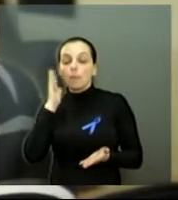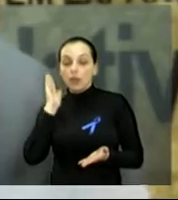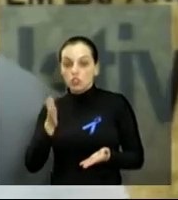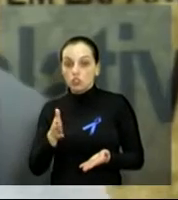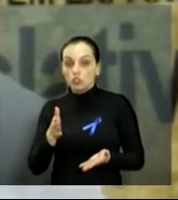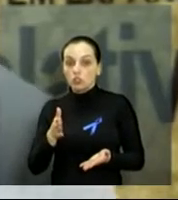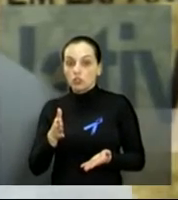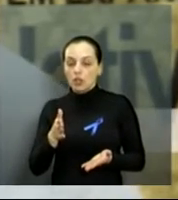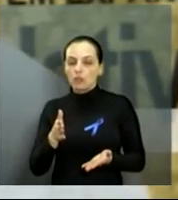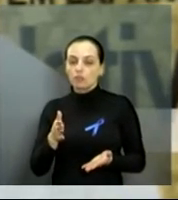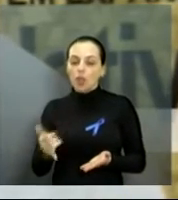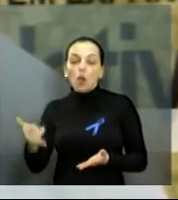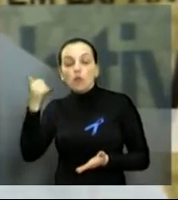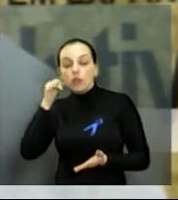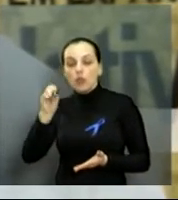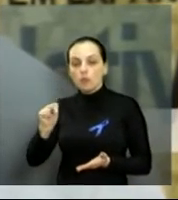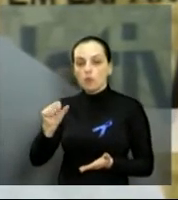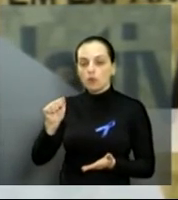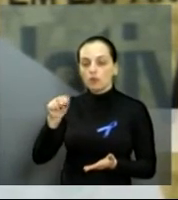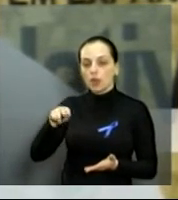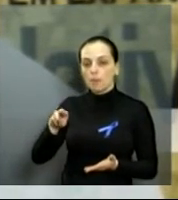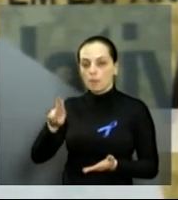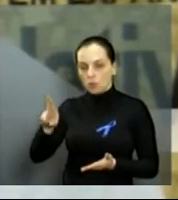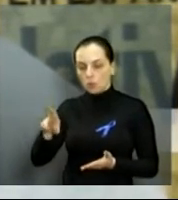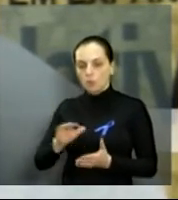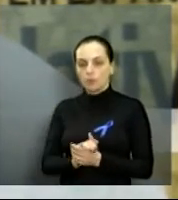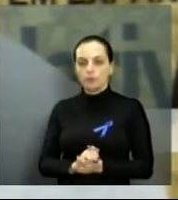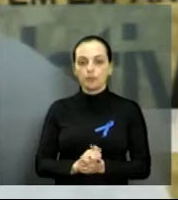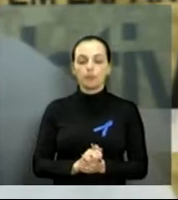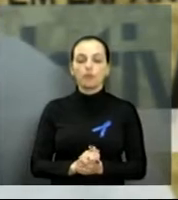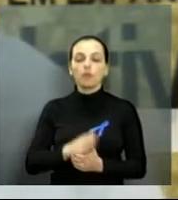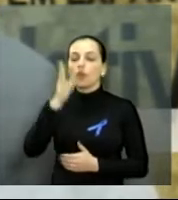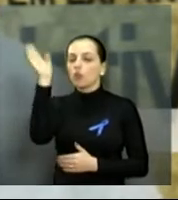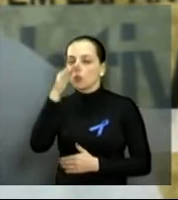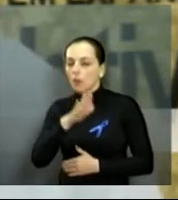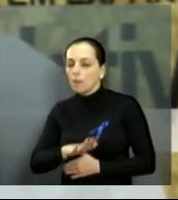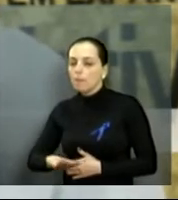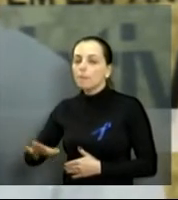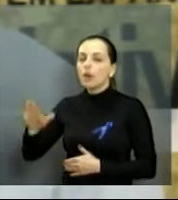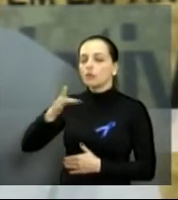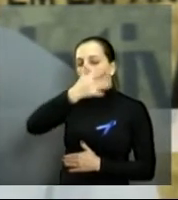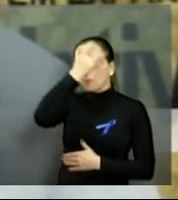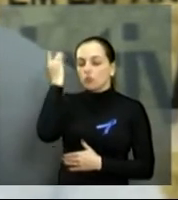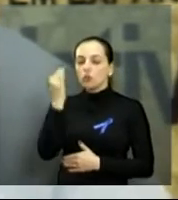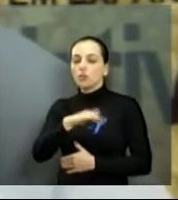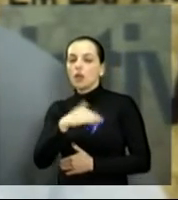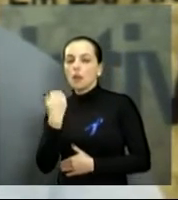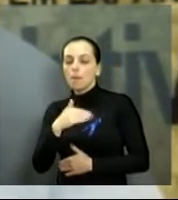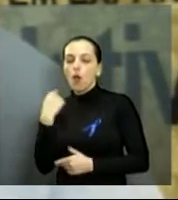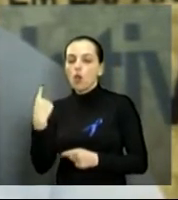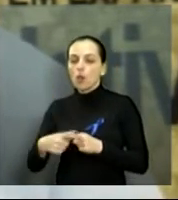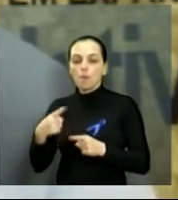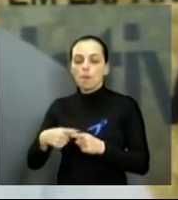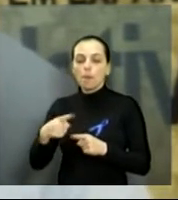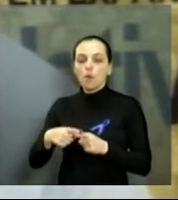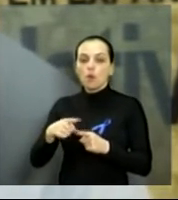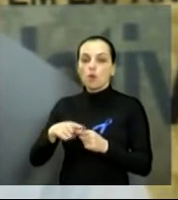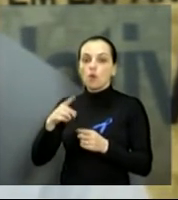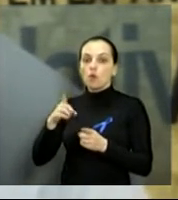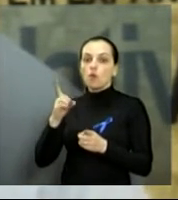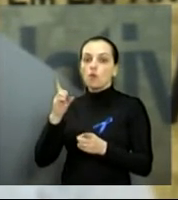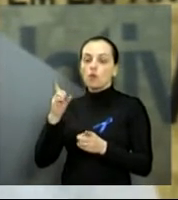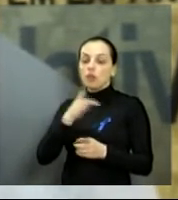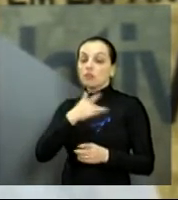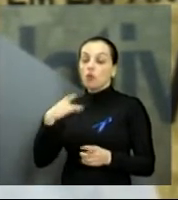para o SAMU. Vamos falar de estatística, né? No Brasil, morrem mais de 200 mil pessoas por ano por falta de atendimento de